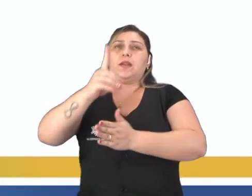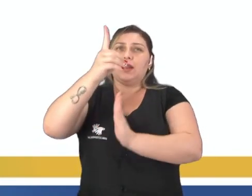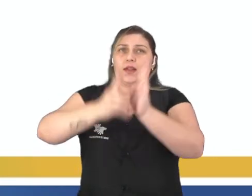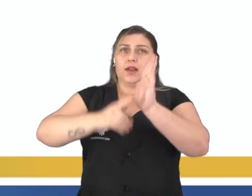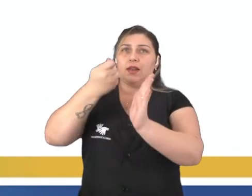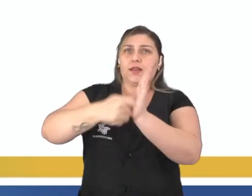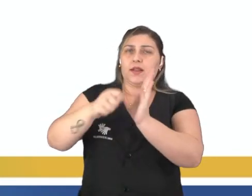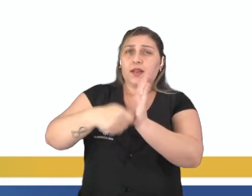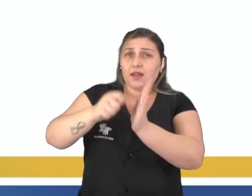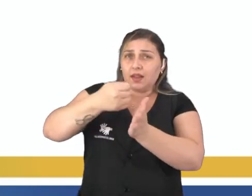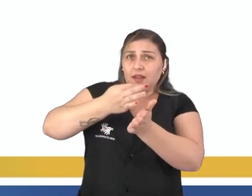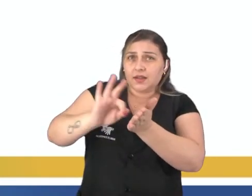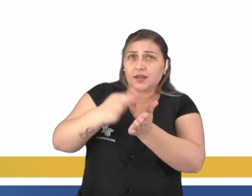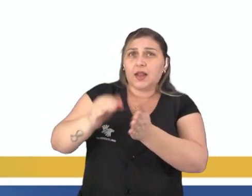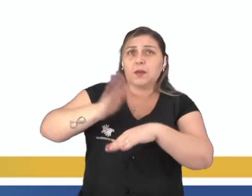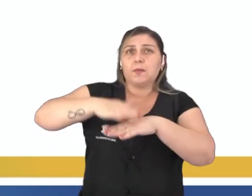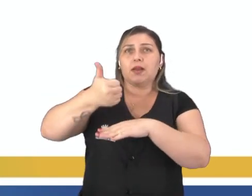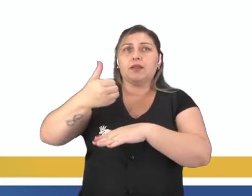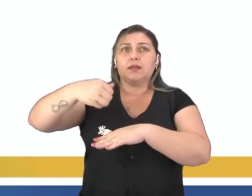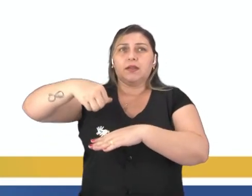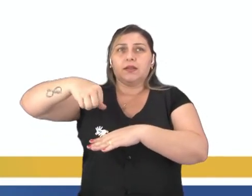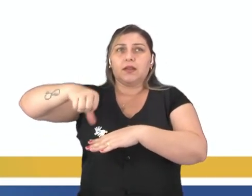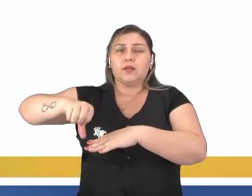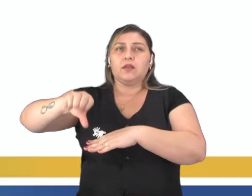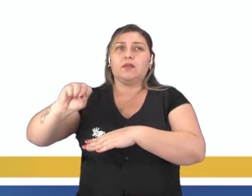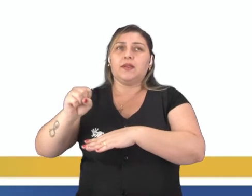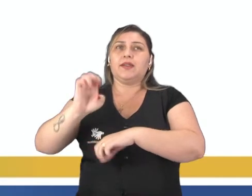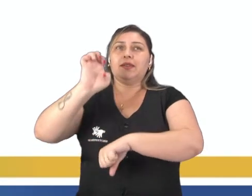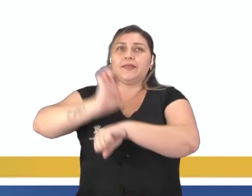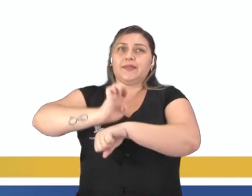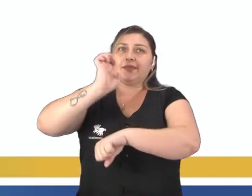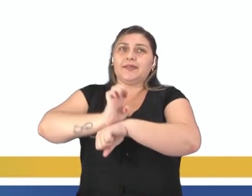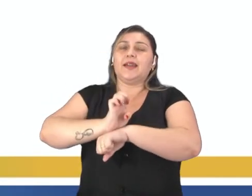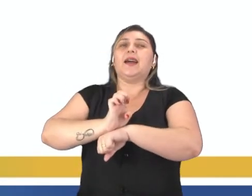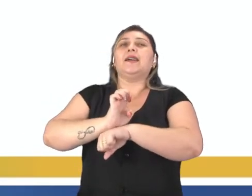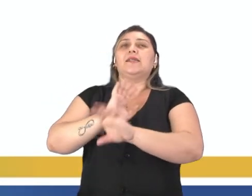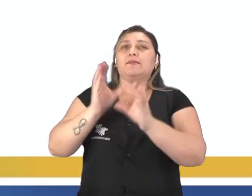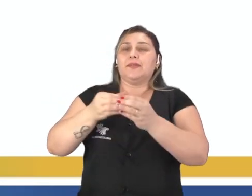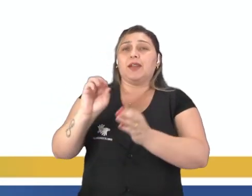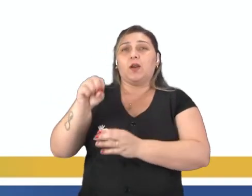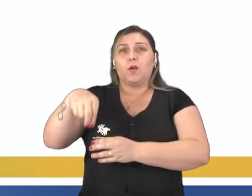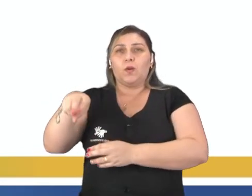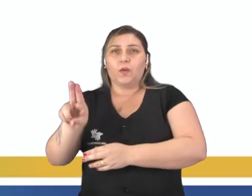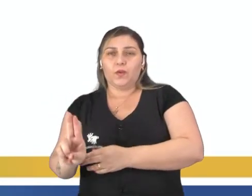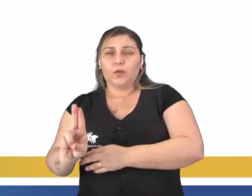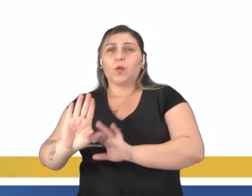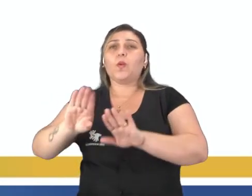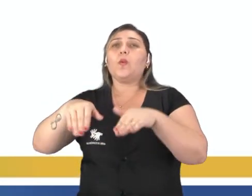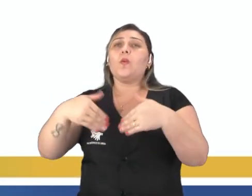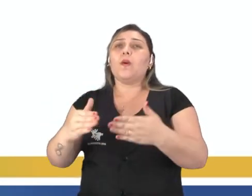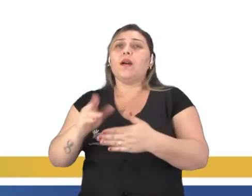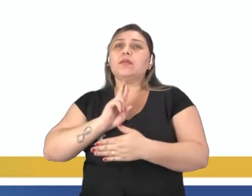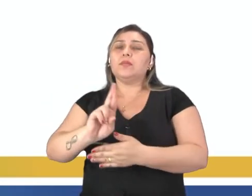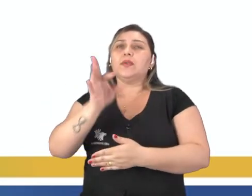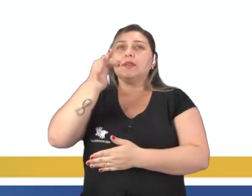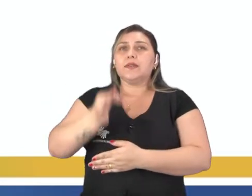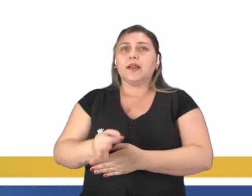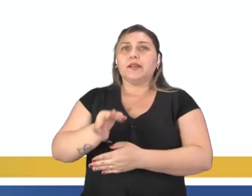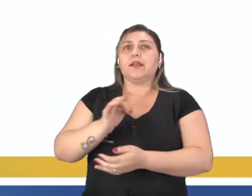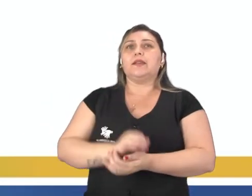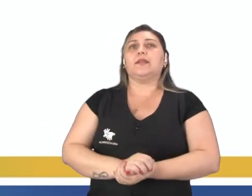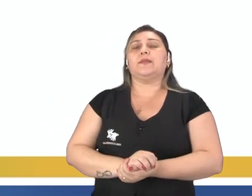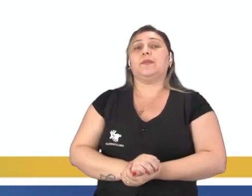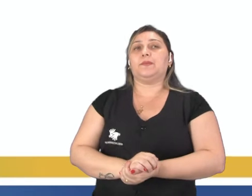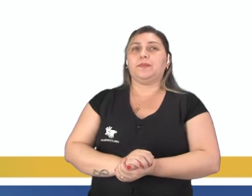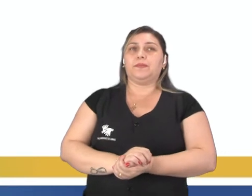mais de 180 Estados-membros da ONU. Então, dessas afirmativas, quais estão corretas? Estão corretas